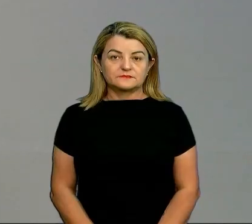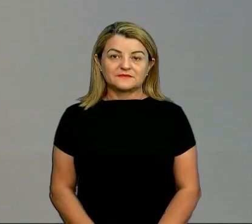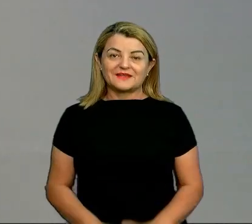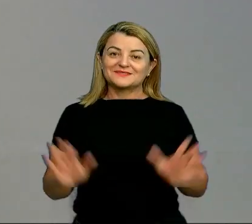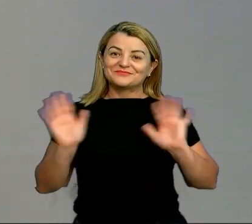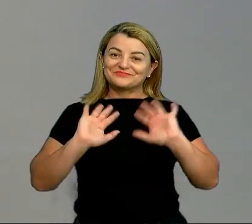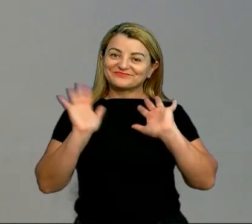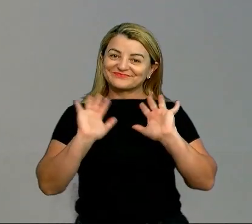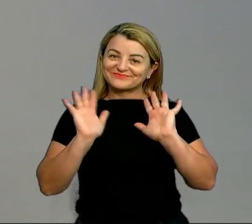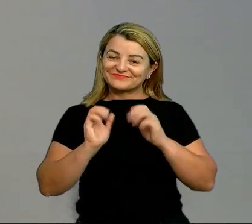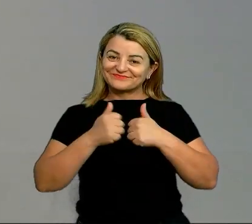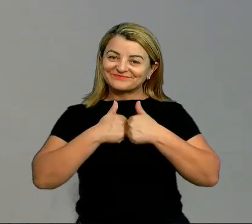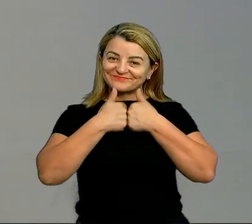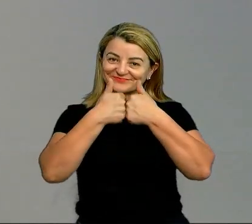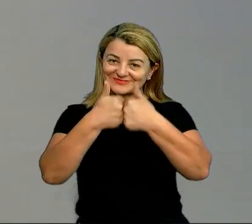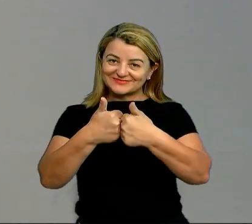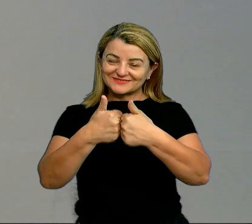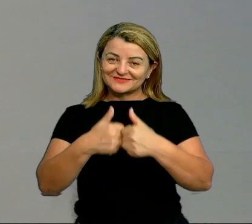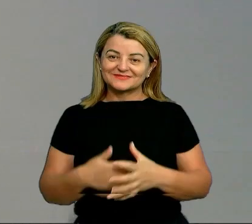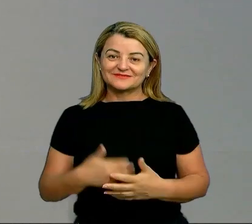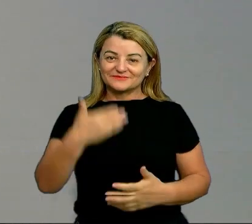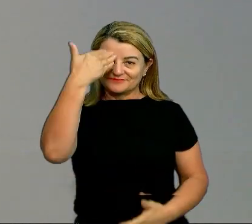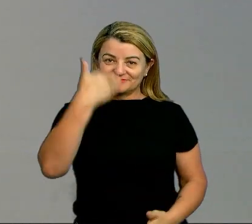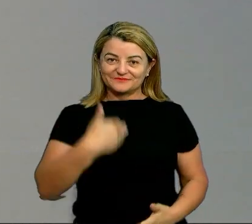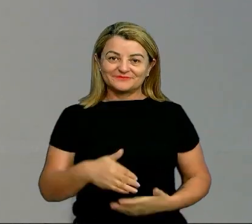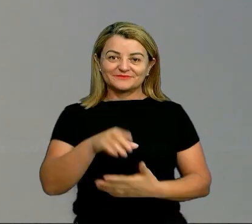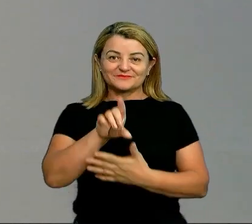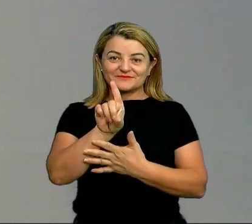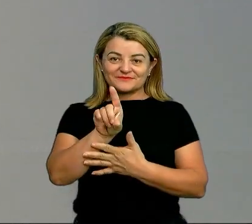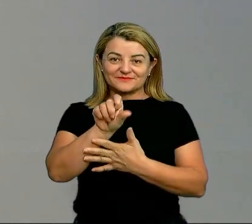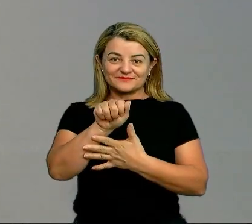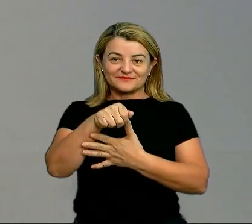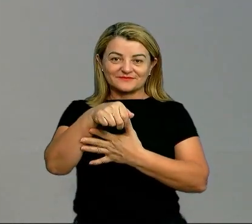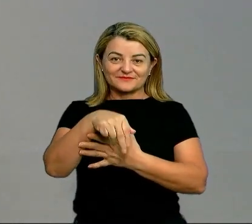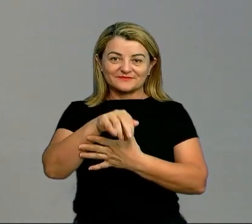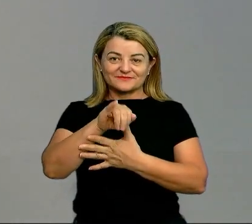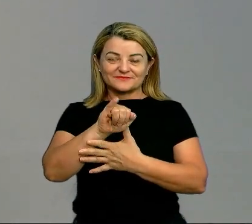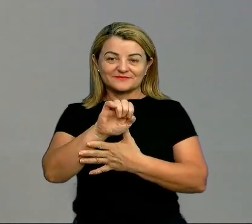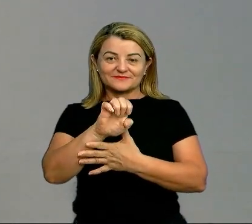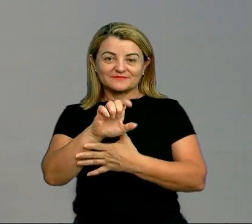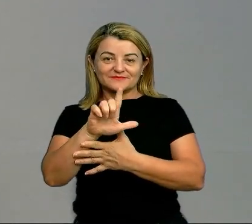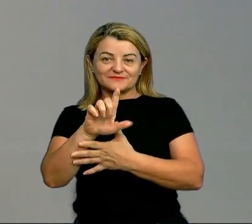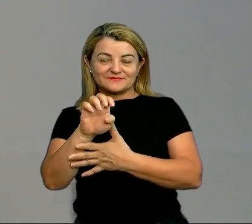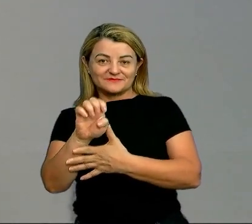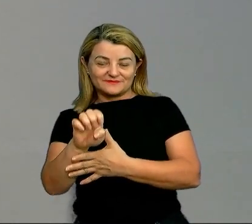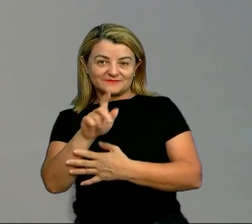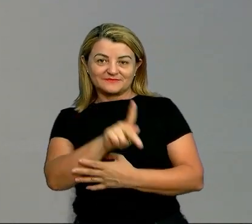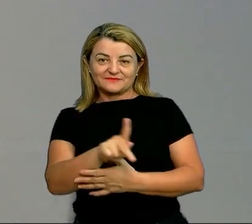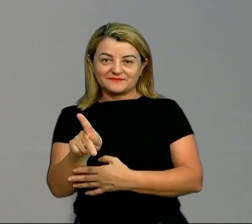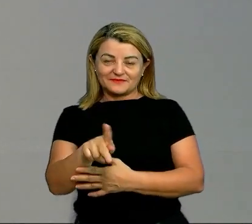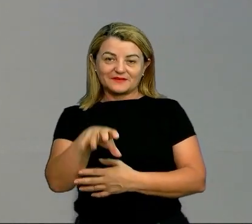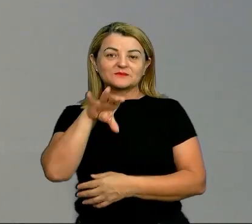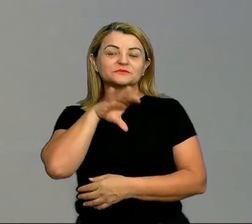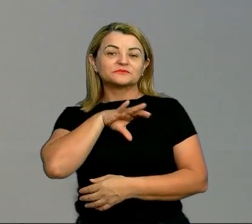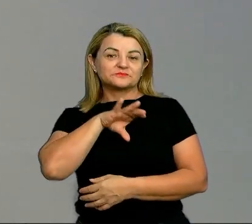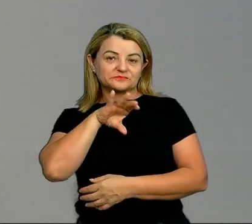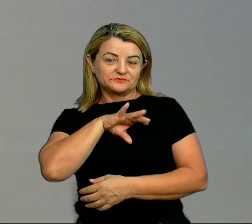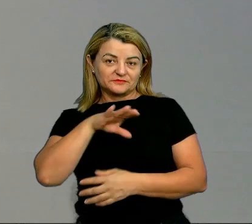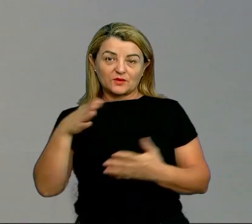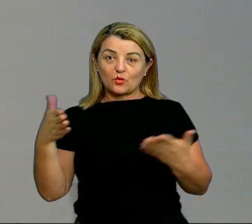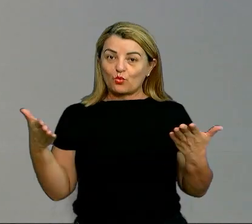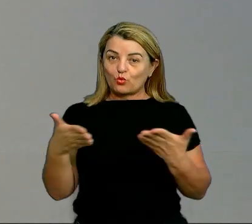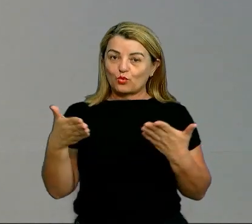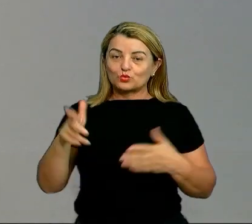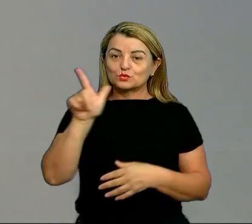Olá pessoal, tudo bem? Meu nome é Daniela Chimenez, professora de língua portuguesa. Na aula de hoje sobre